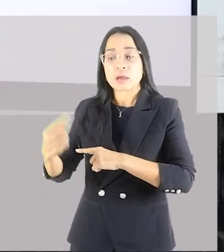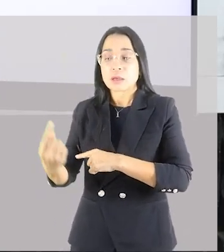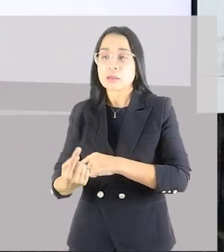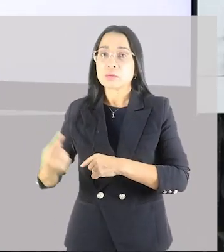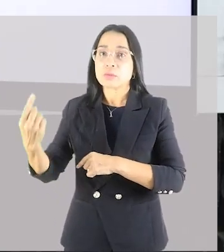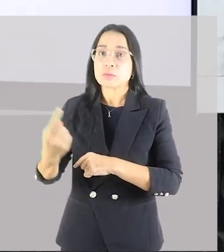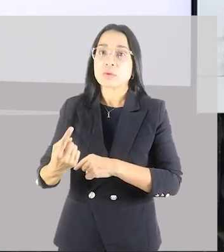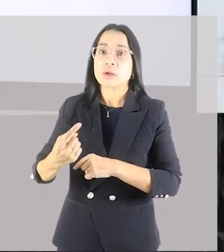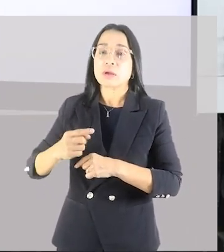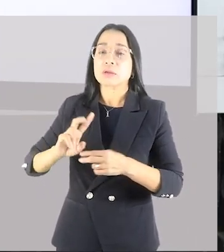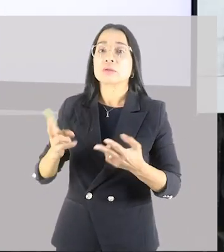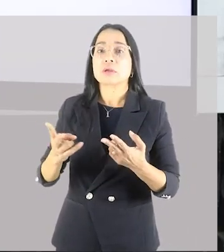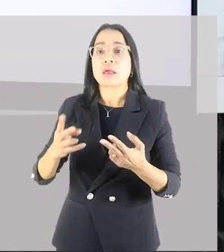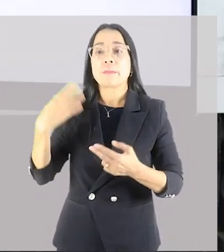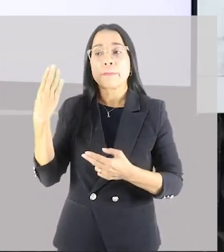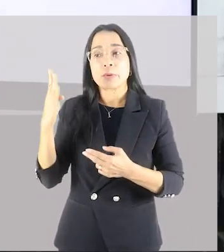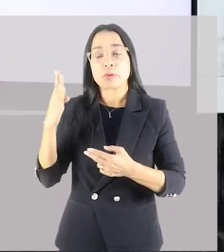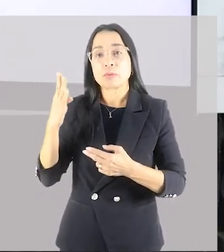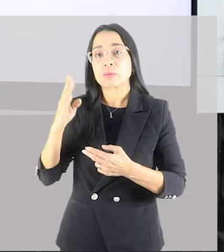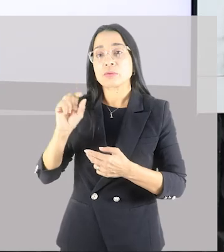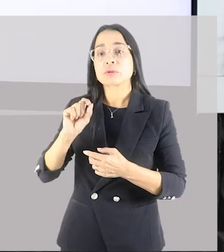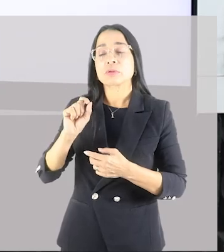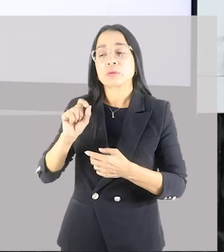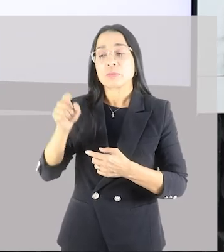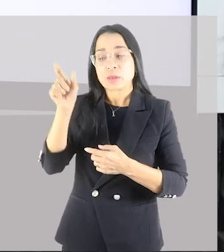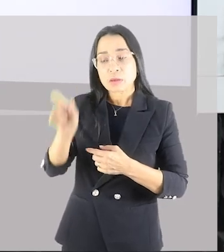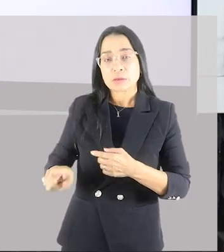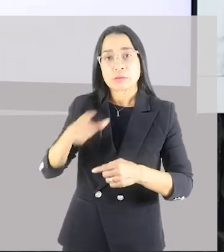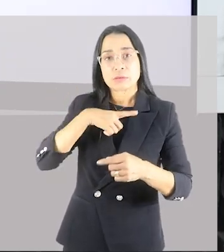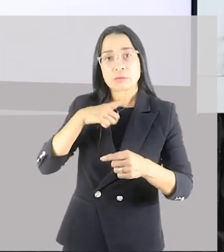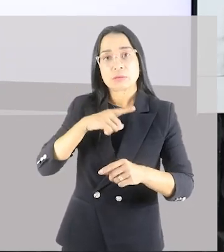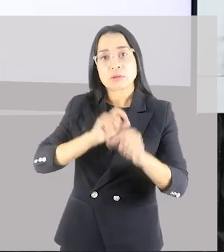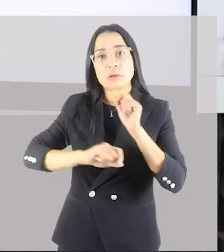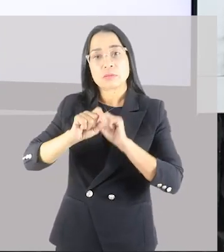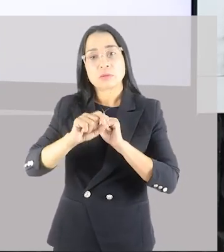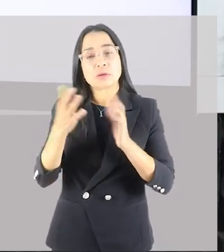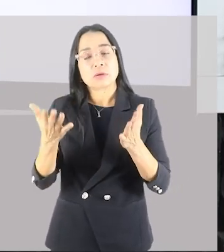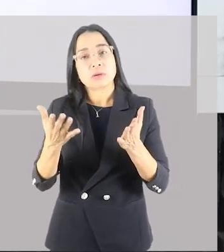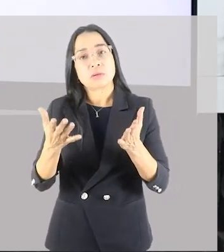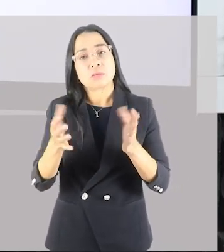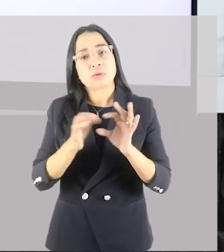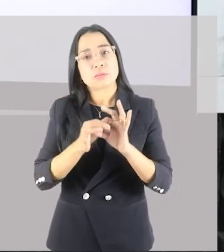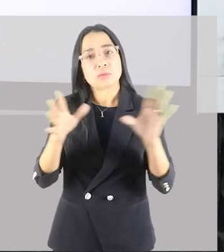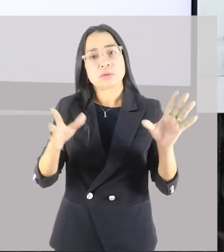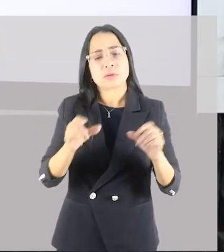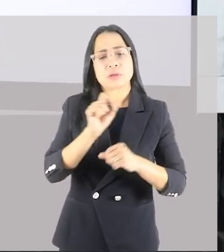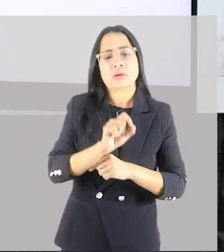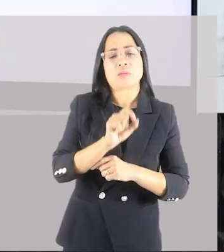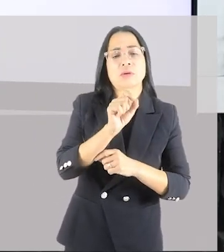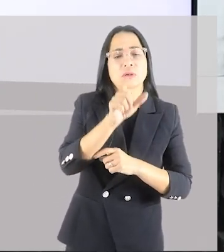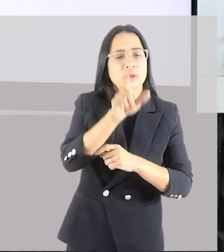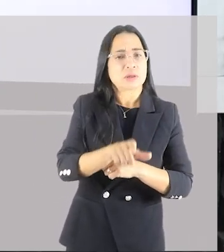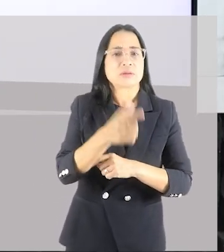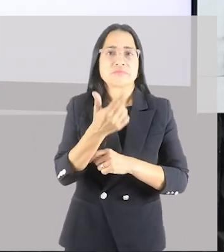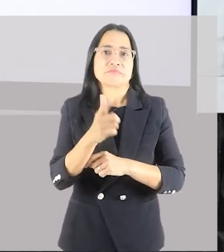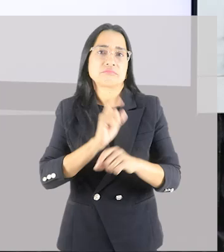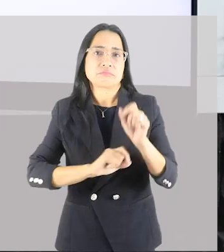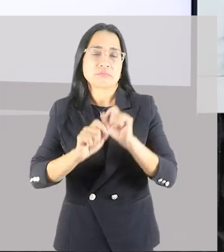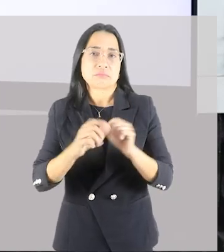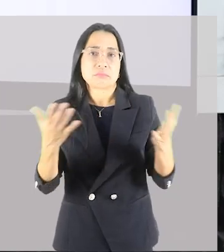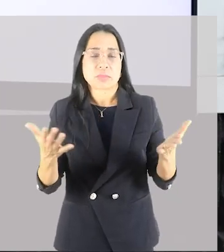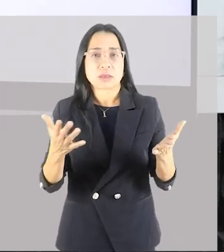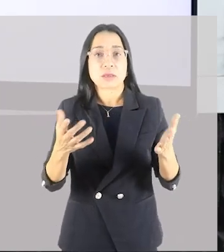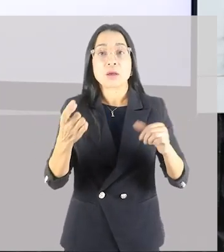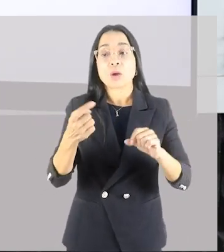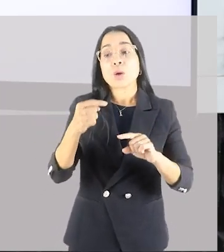genético. Esse indivíduo já tem uma predisposição. Esse outro já não tem essa predisposição. O